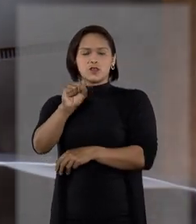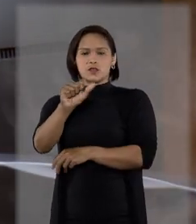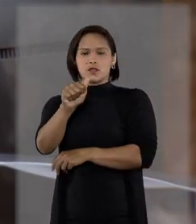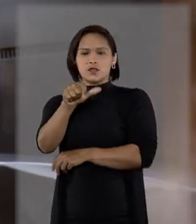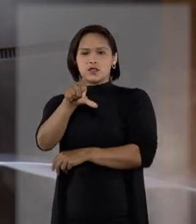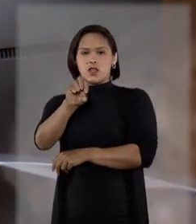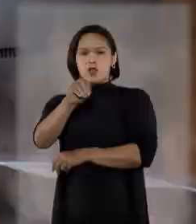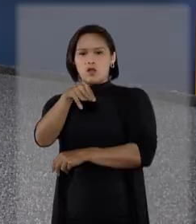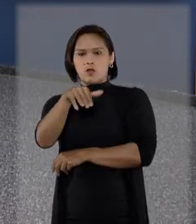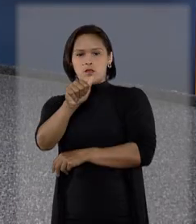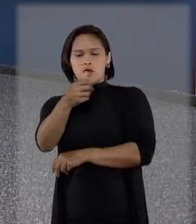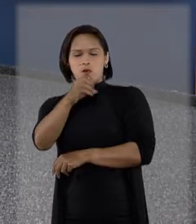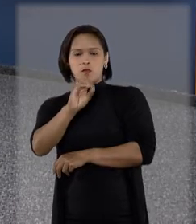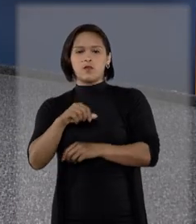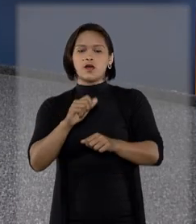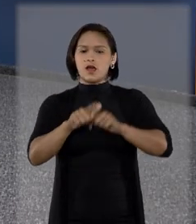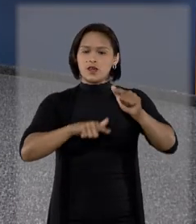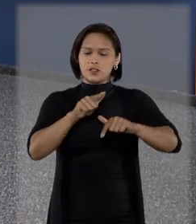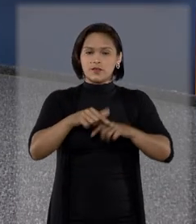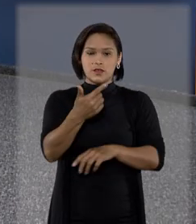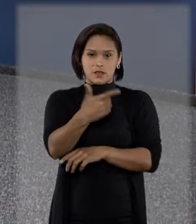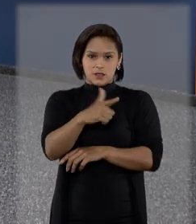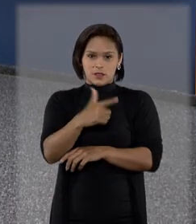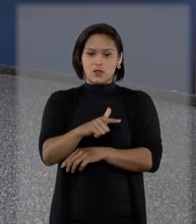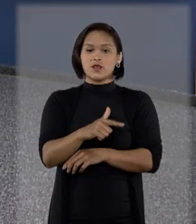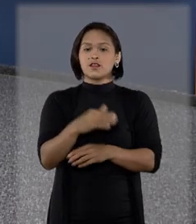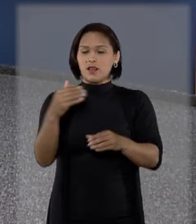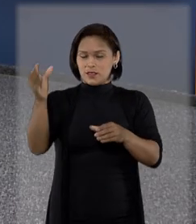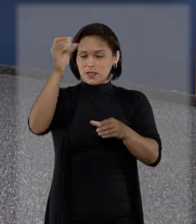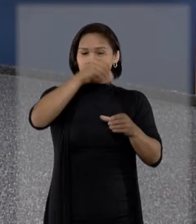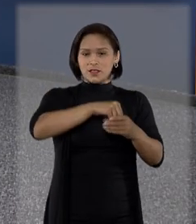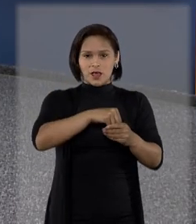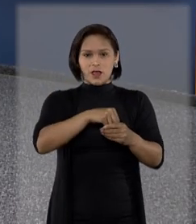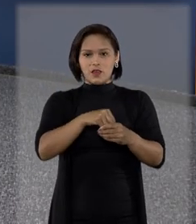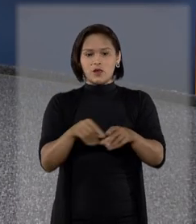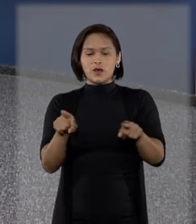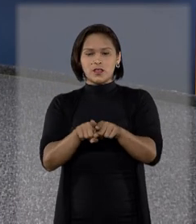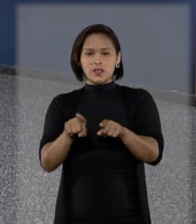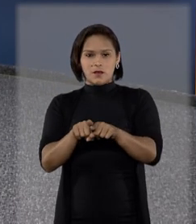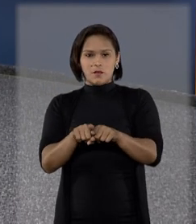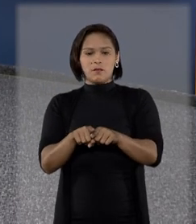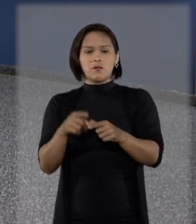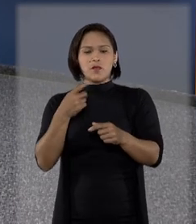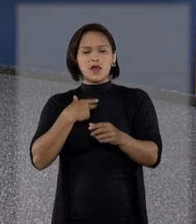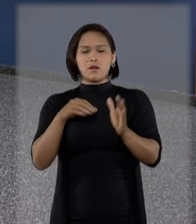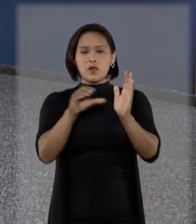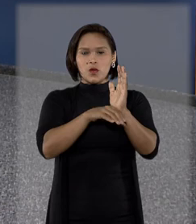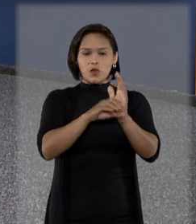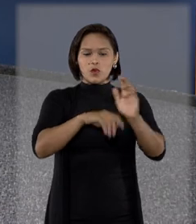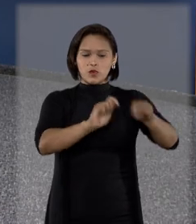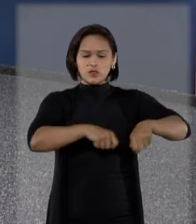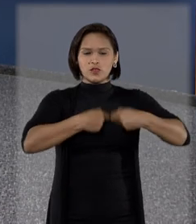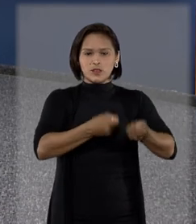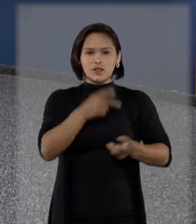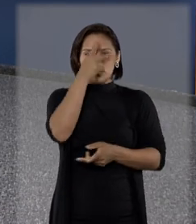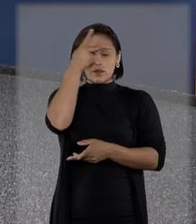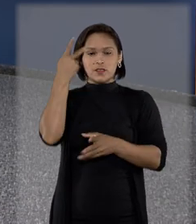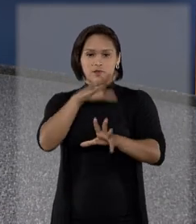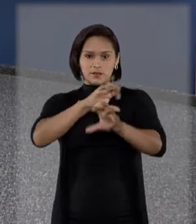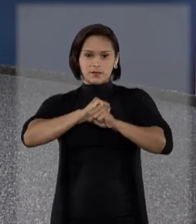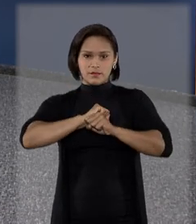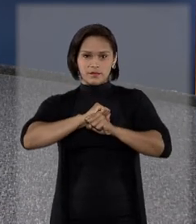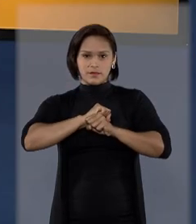Felipe Salomão. A atividade securitária está incluída nas atividades abrangidas pelo Código de Defesa do